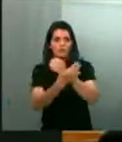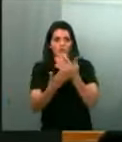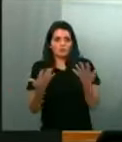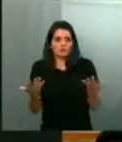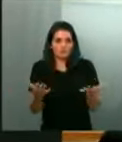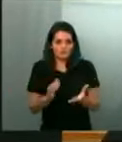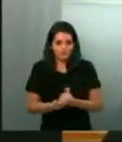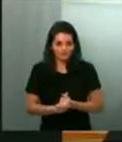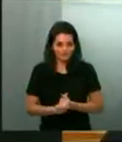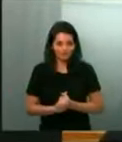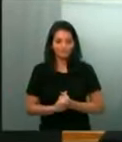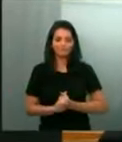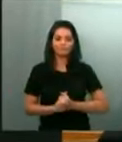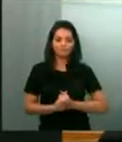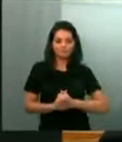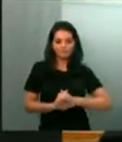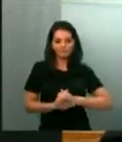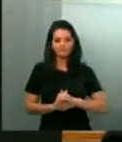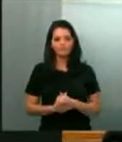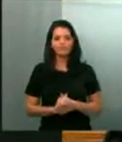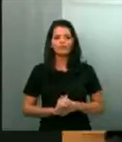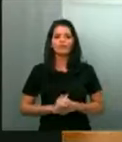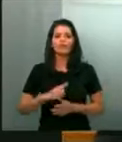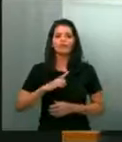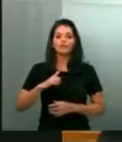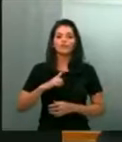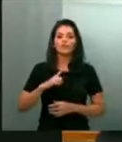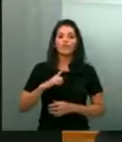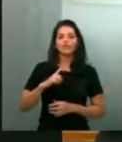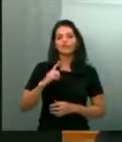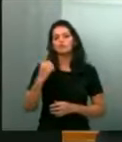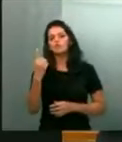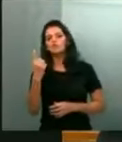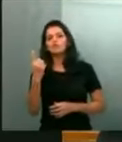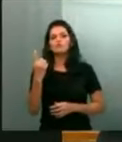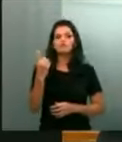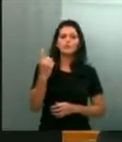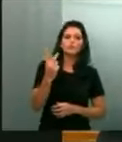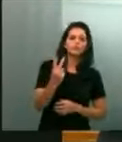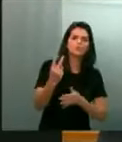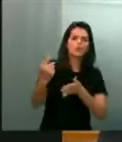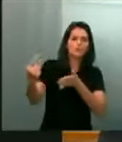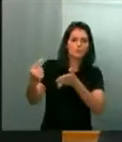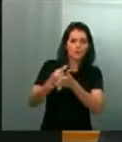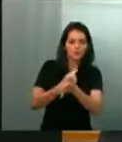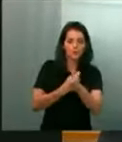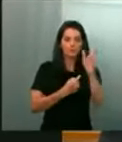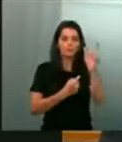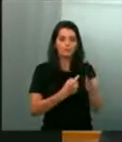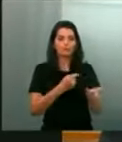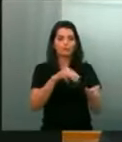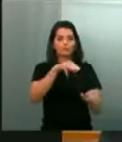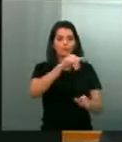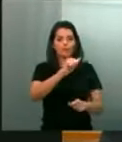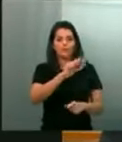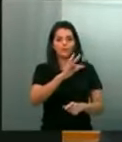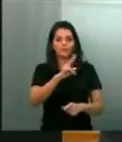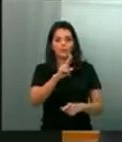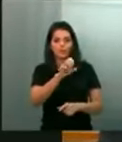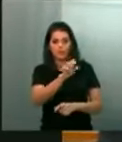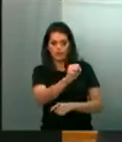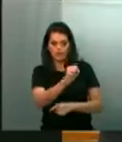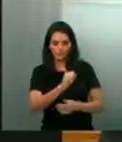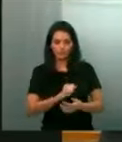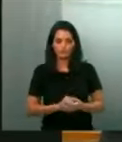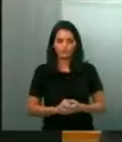Eu queria selecionar uma ou duas perguntas. O senhor Matheus Falcão